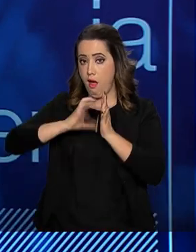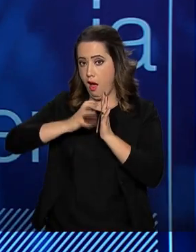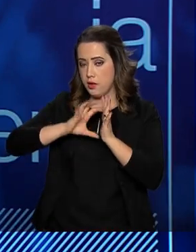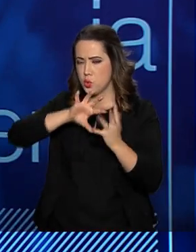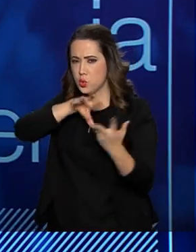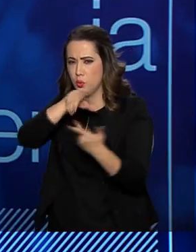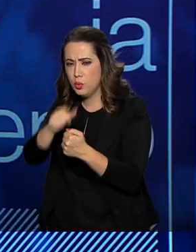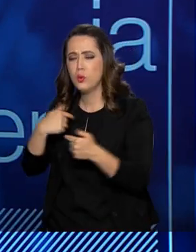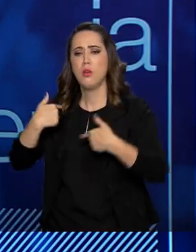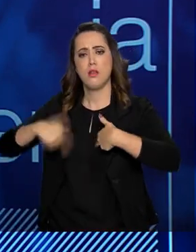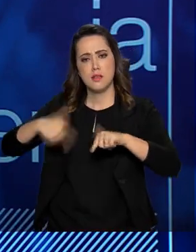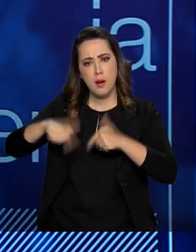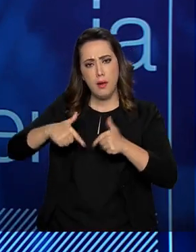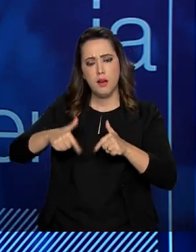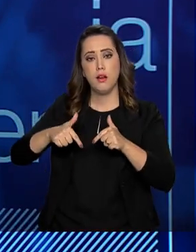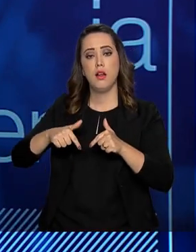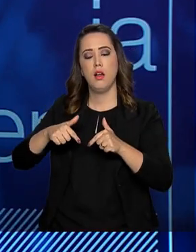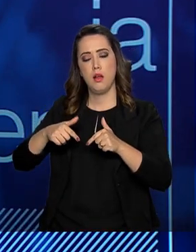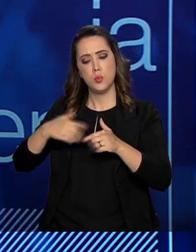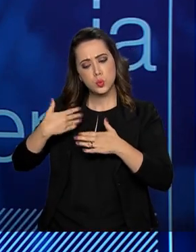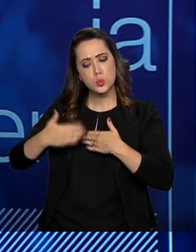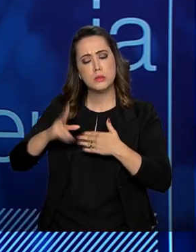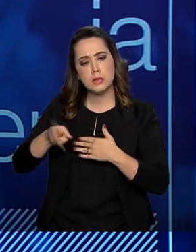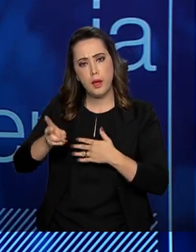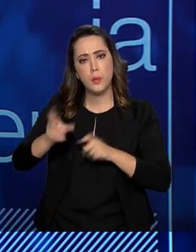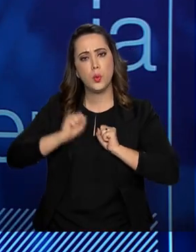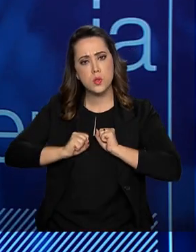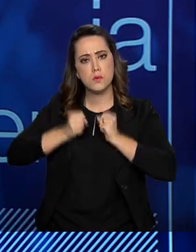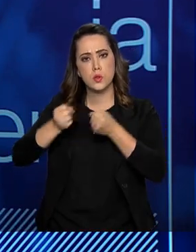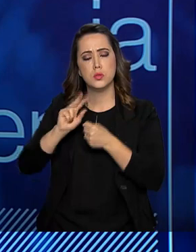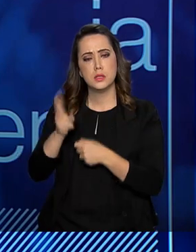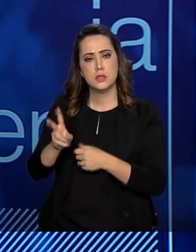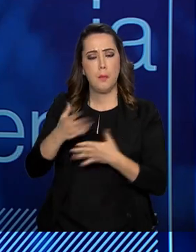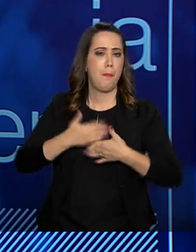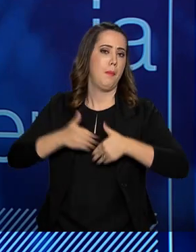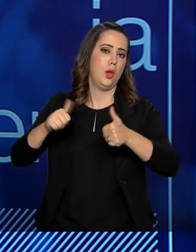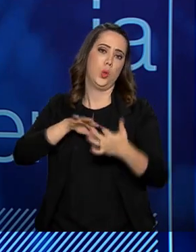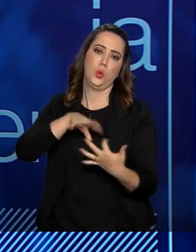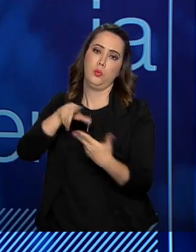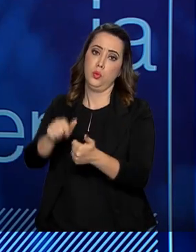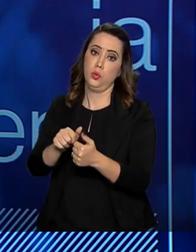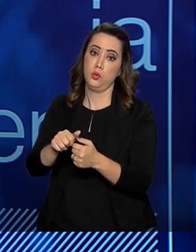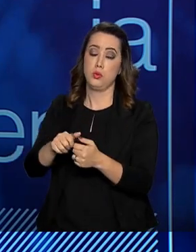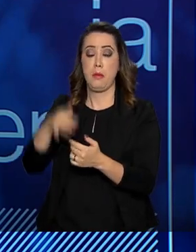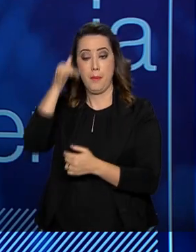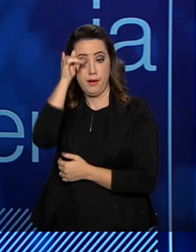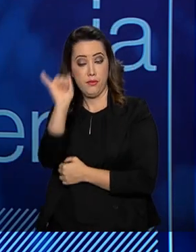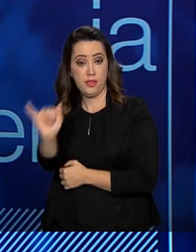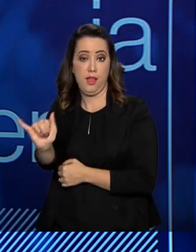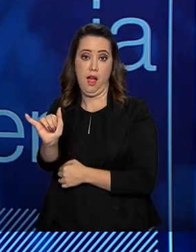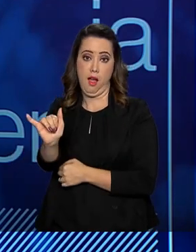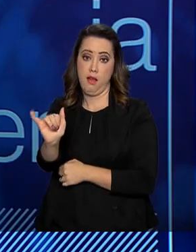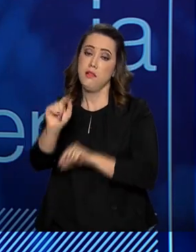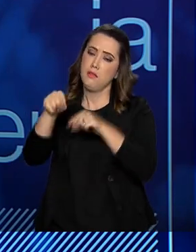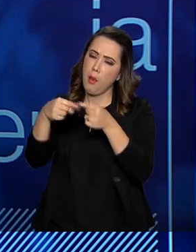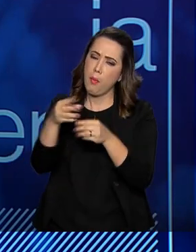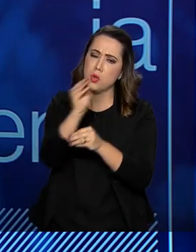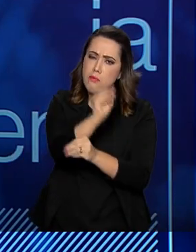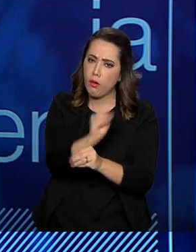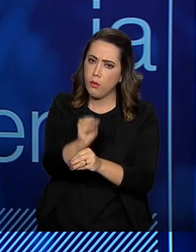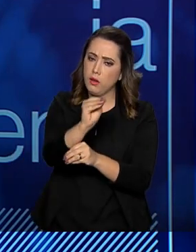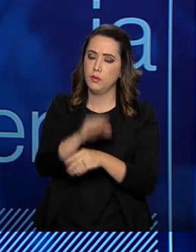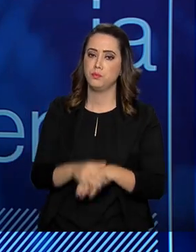mundial, tanto na vigilância como na atenção. O Brasil tem uma tradição, desde